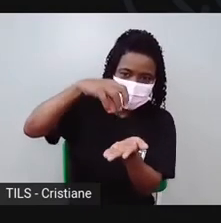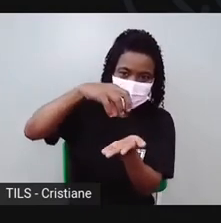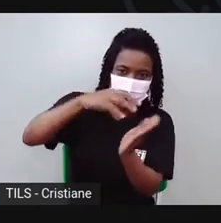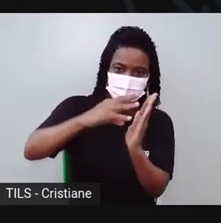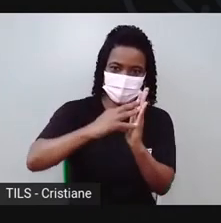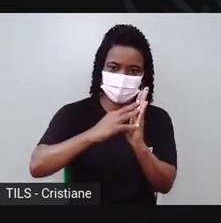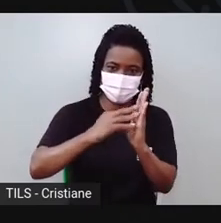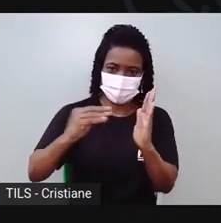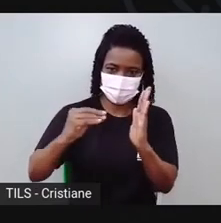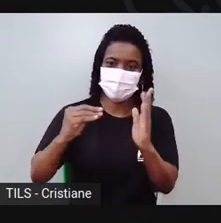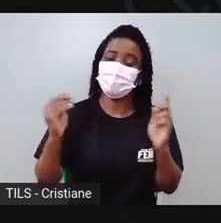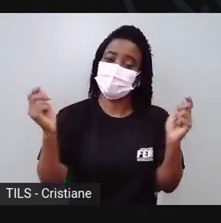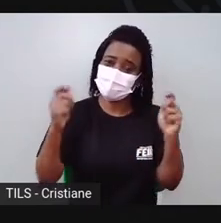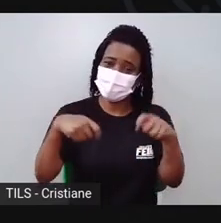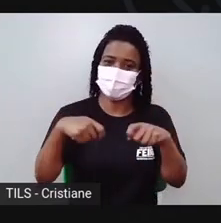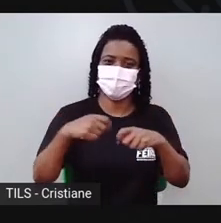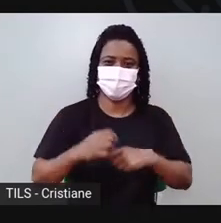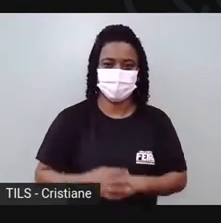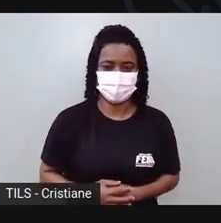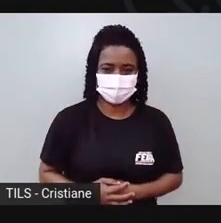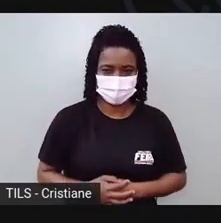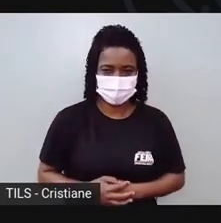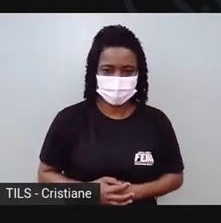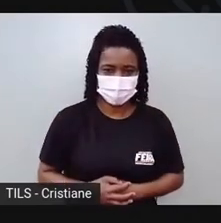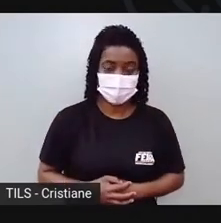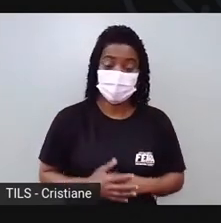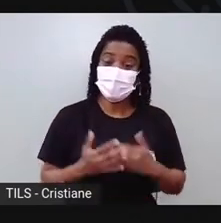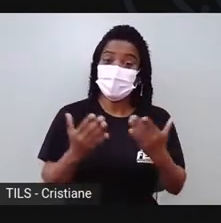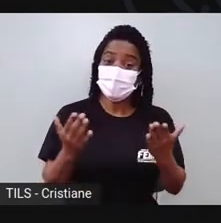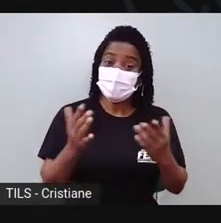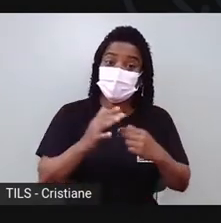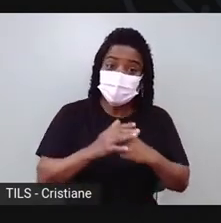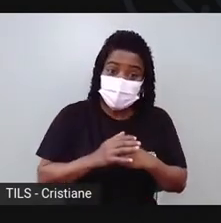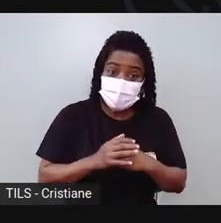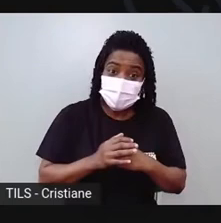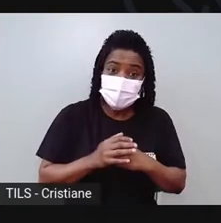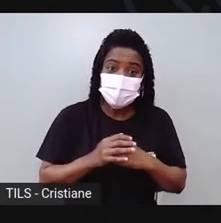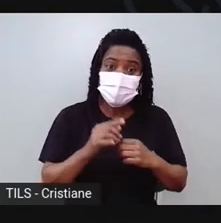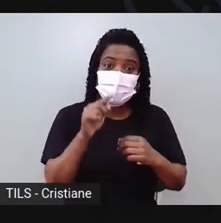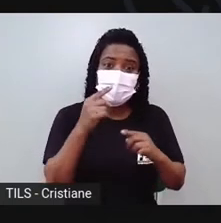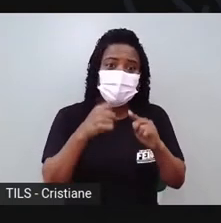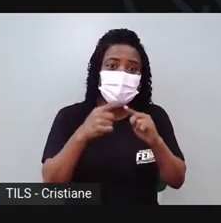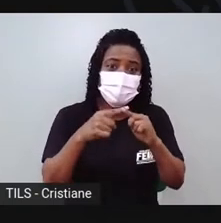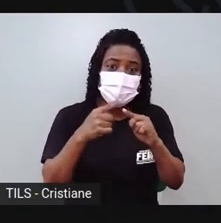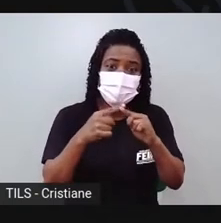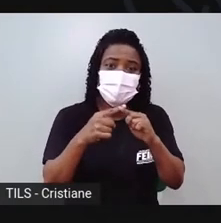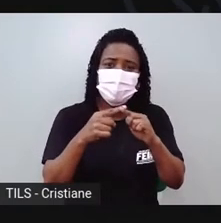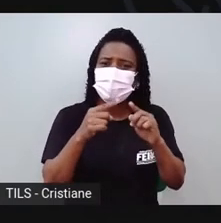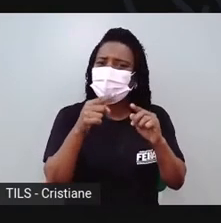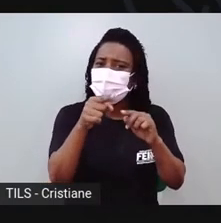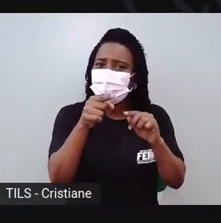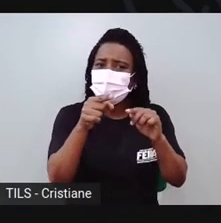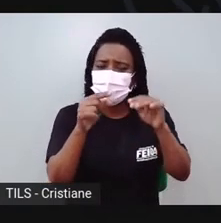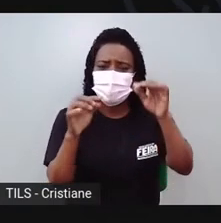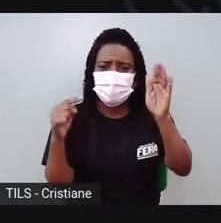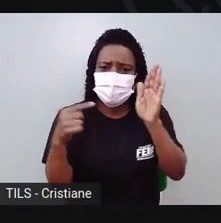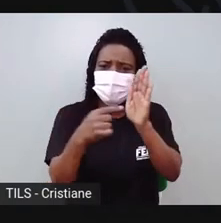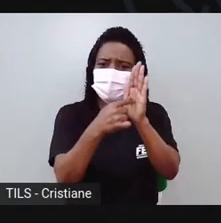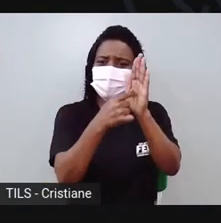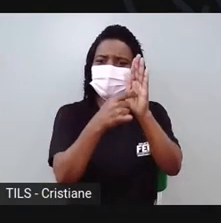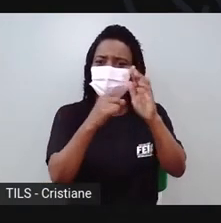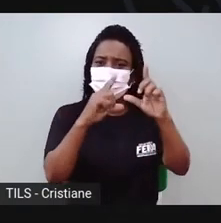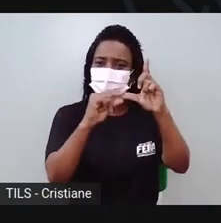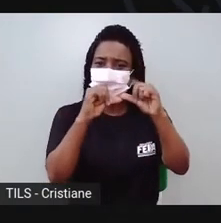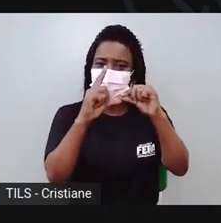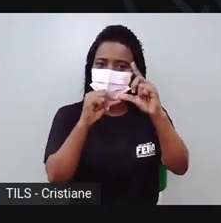essa estrelinha. Aí, por que tem esse furinho no meio? Porque dá pra gente enfiar um cordãozinho aqui,